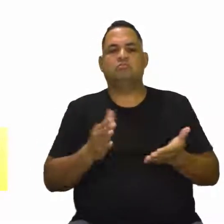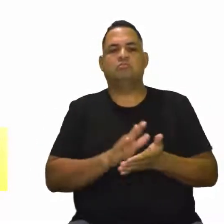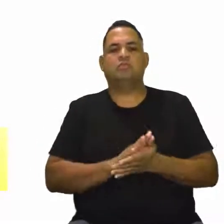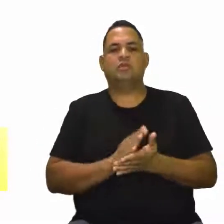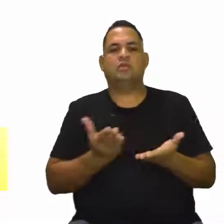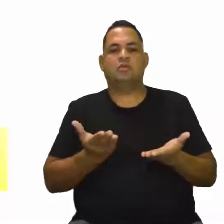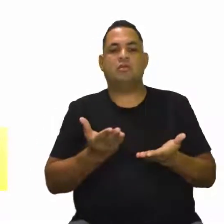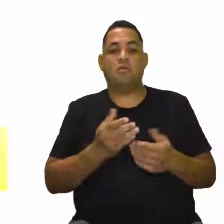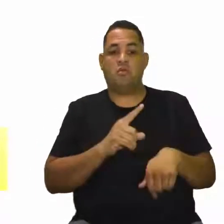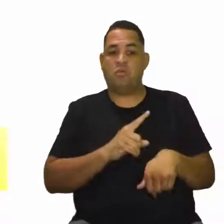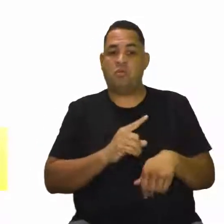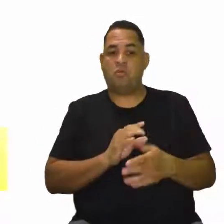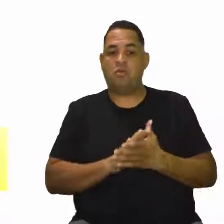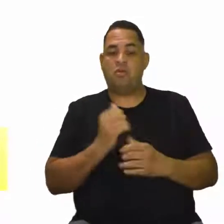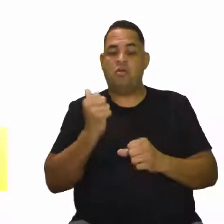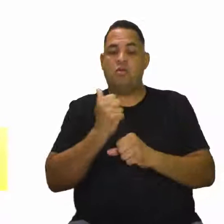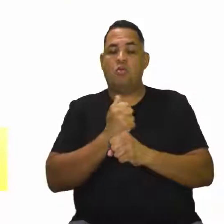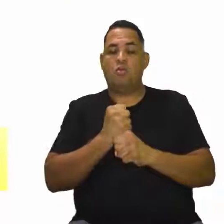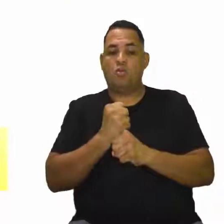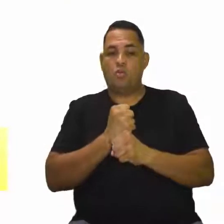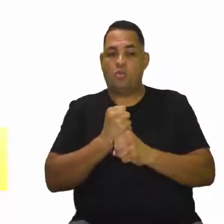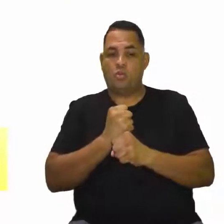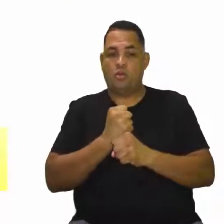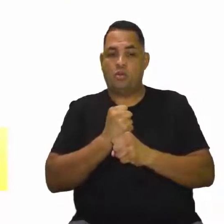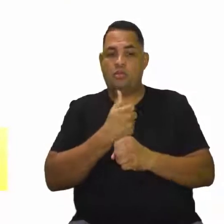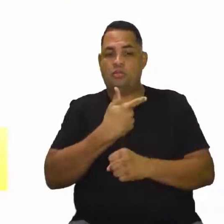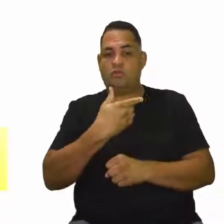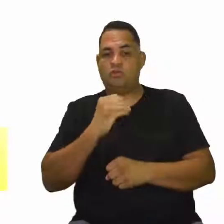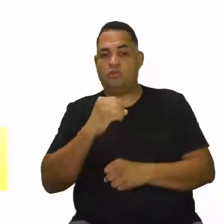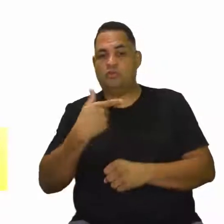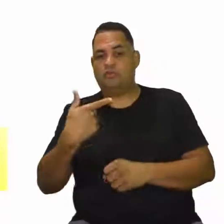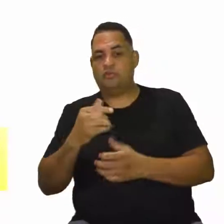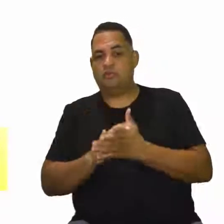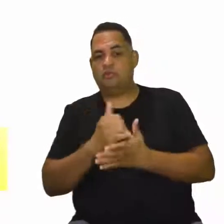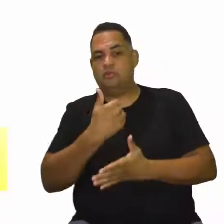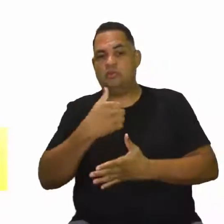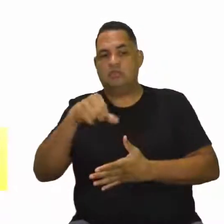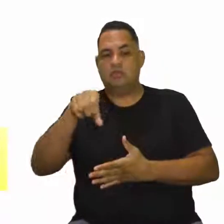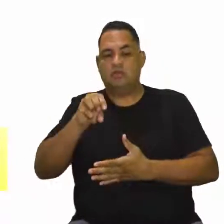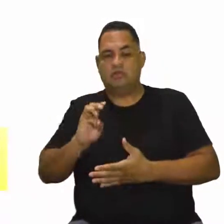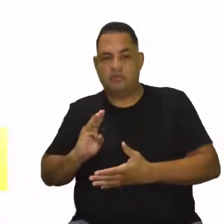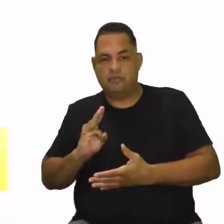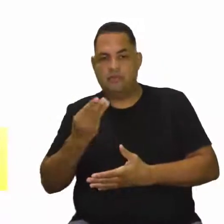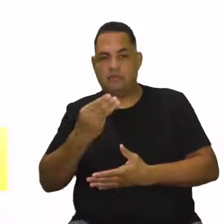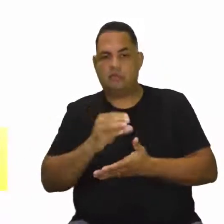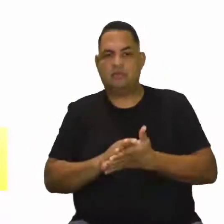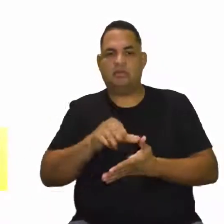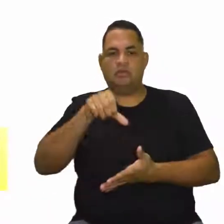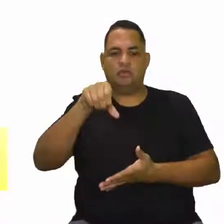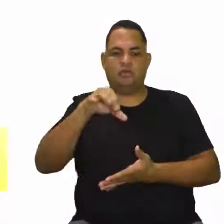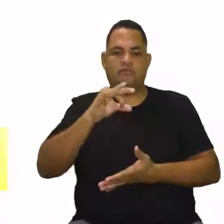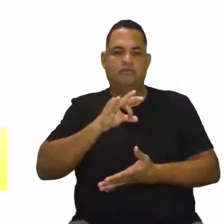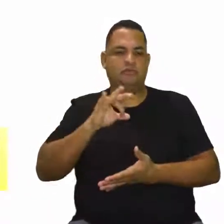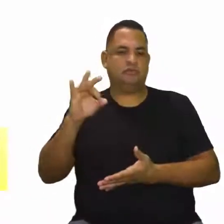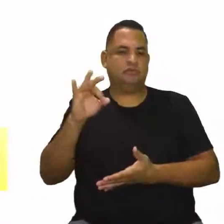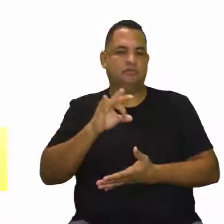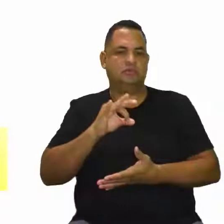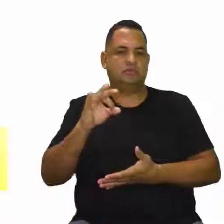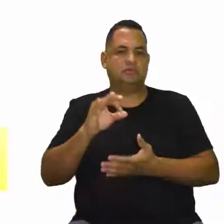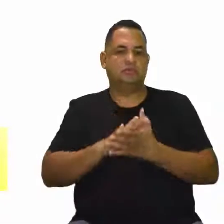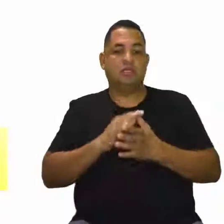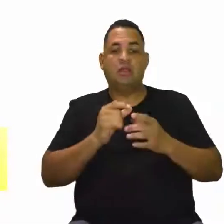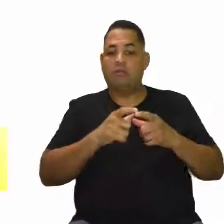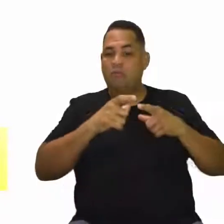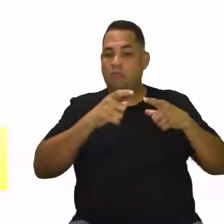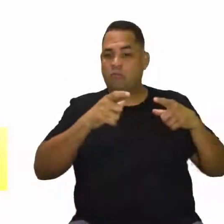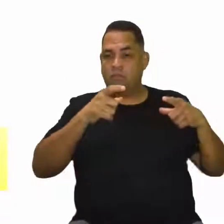2021, a projeção é para 19 milhões, está aí uma projeção aí para 9%. Perceba que está crescendo